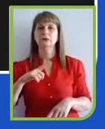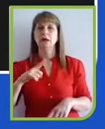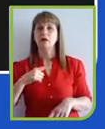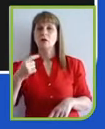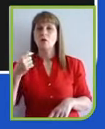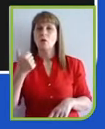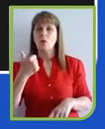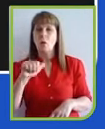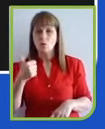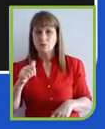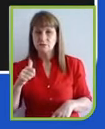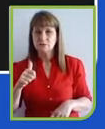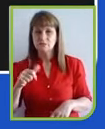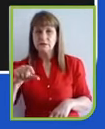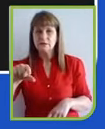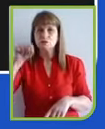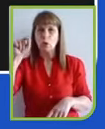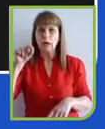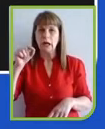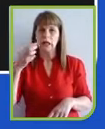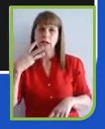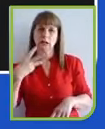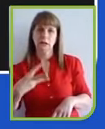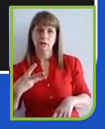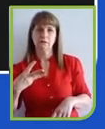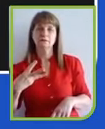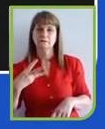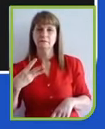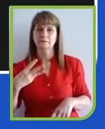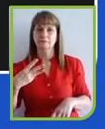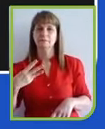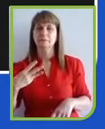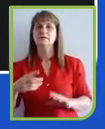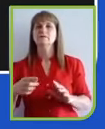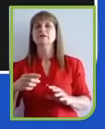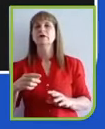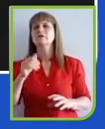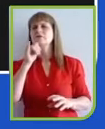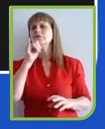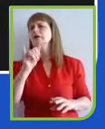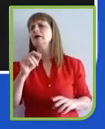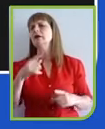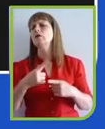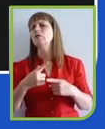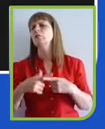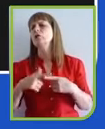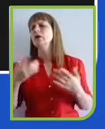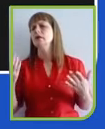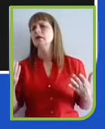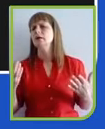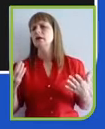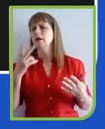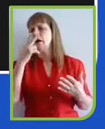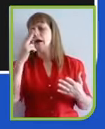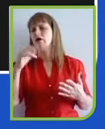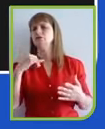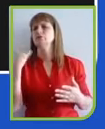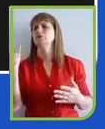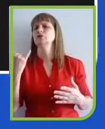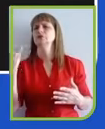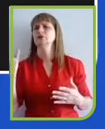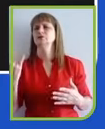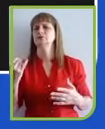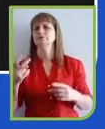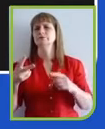ok? Pode ser pessoal, inclusive, tá? Pode ser pessoal. Segunda questão importante.